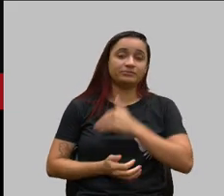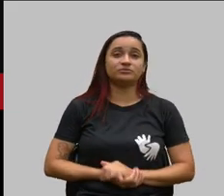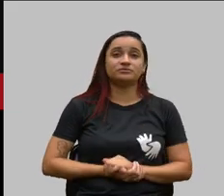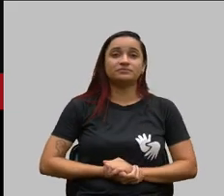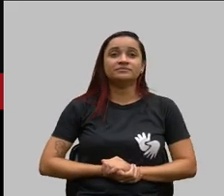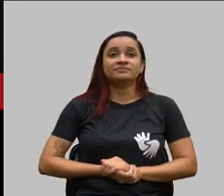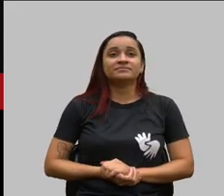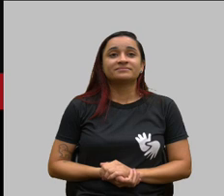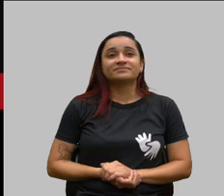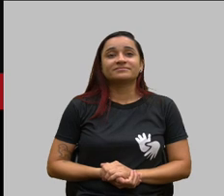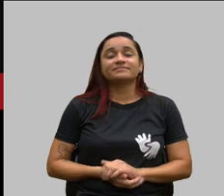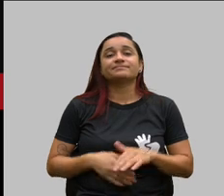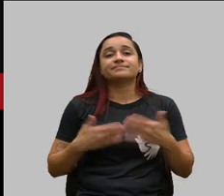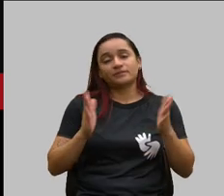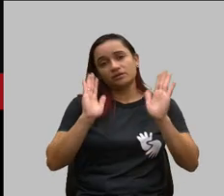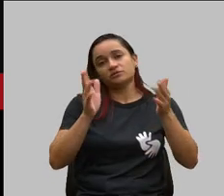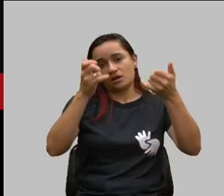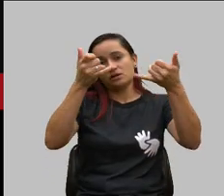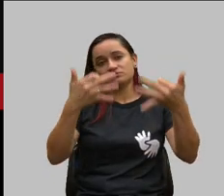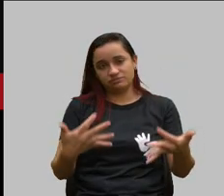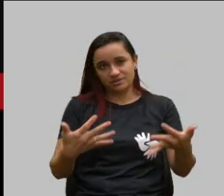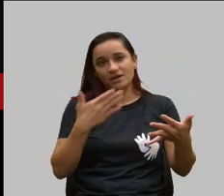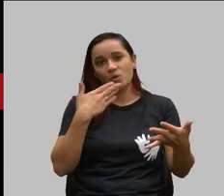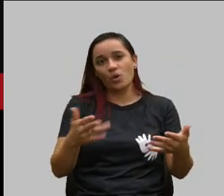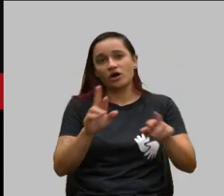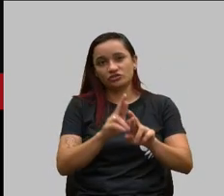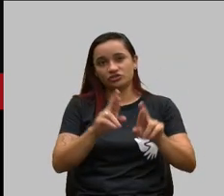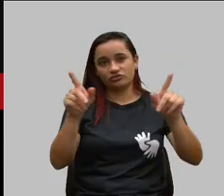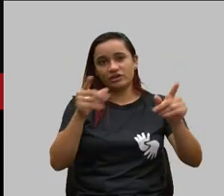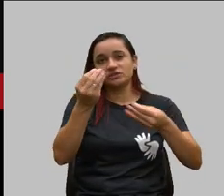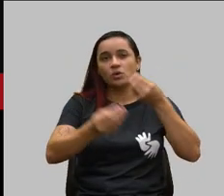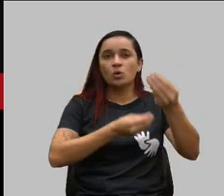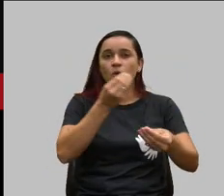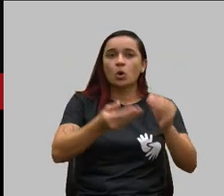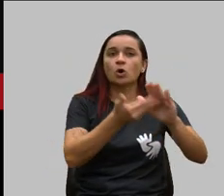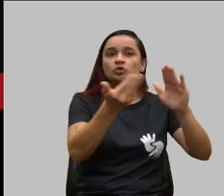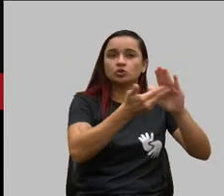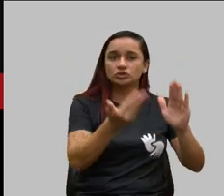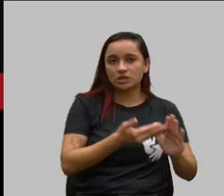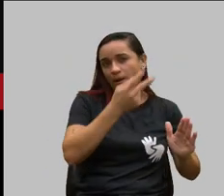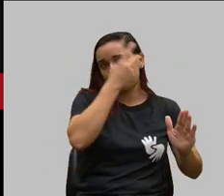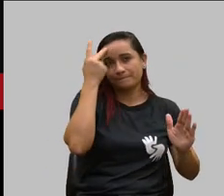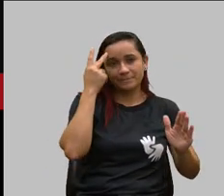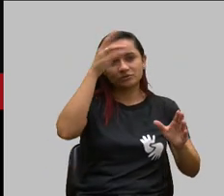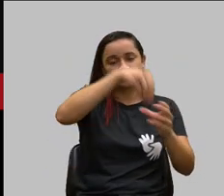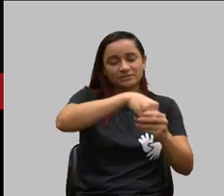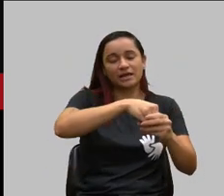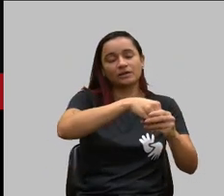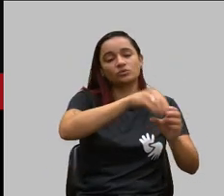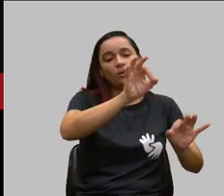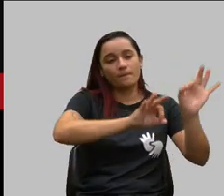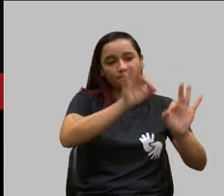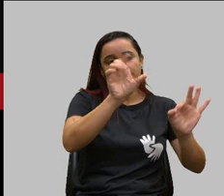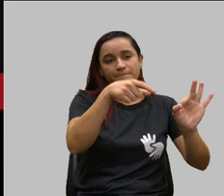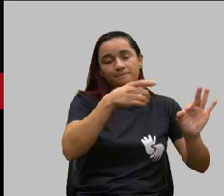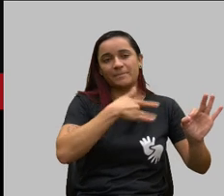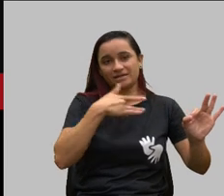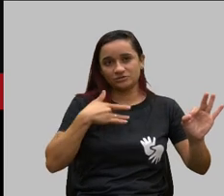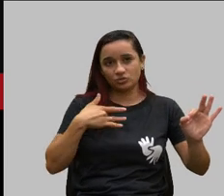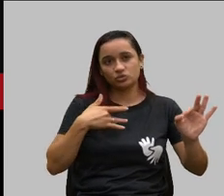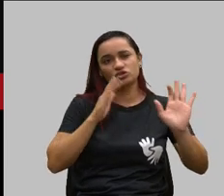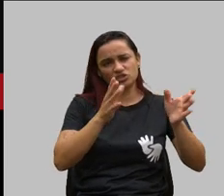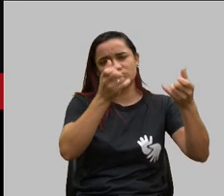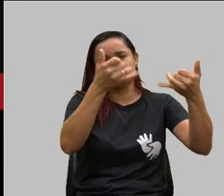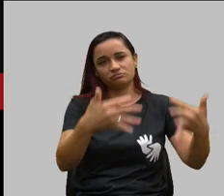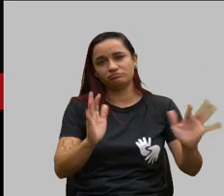já falei qual era a diferença da exclusão entre de beneficiário de plano coletivo e a rescisão que é do contrato inteiro pode passar